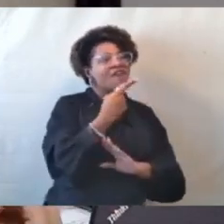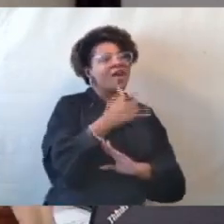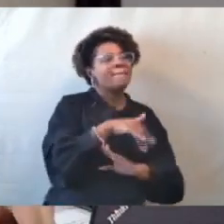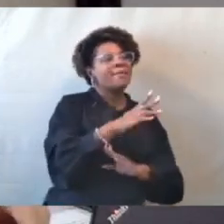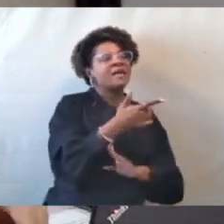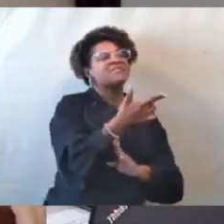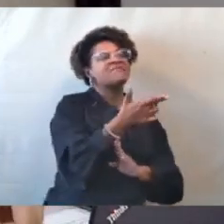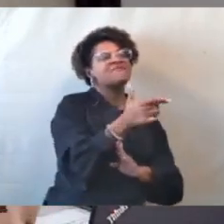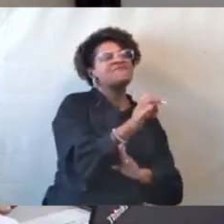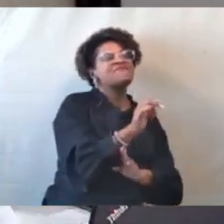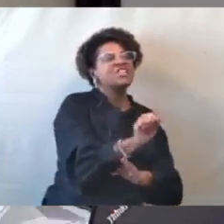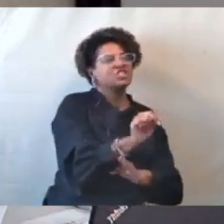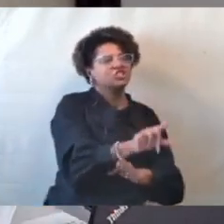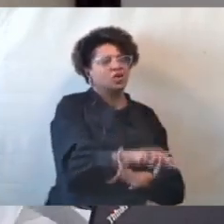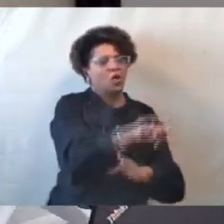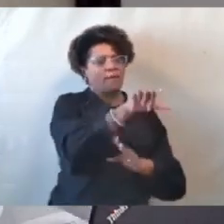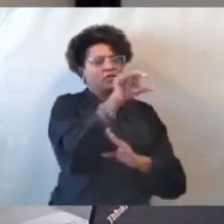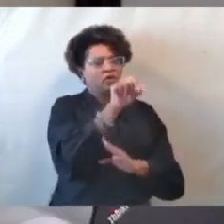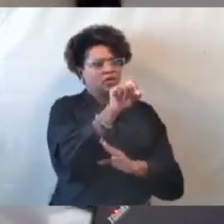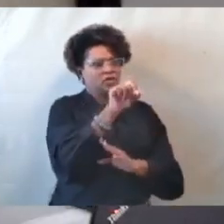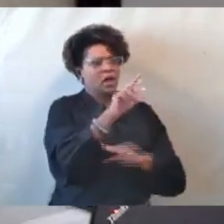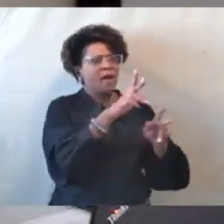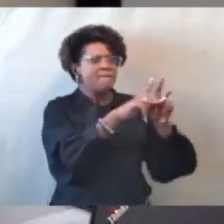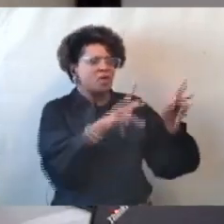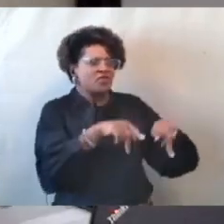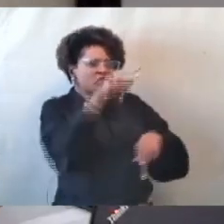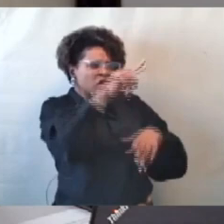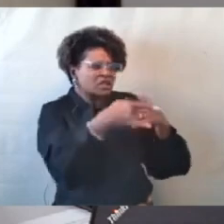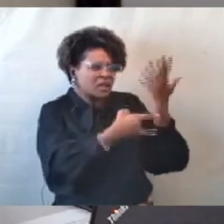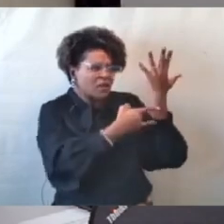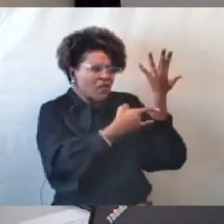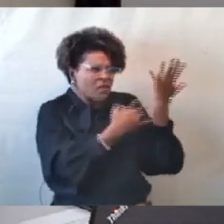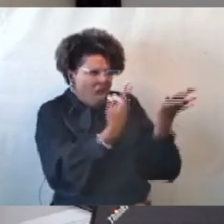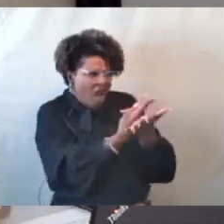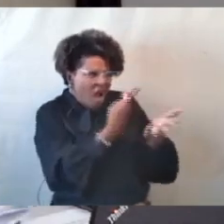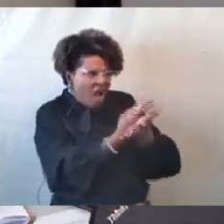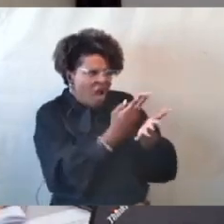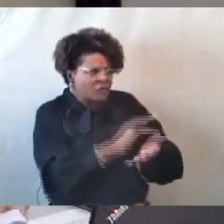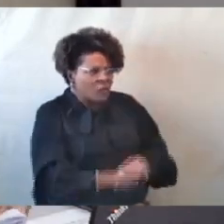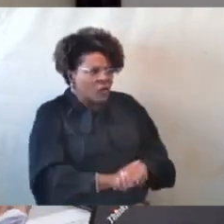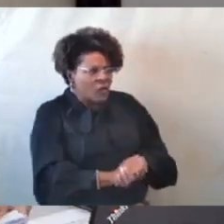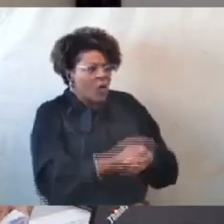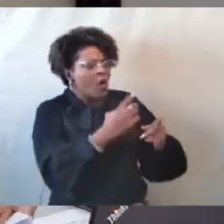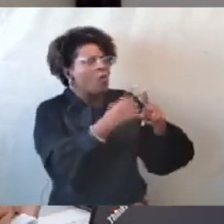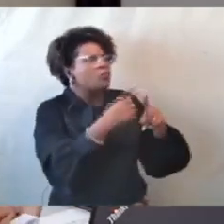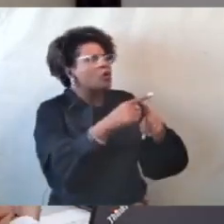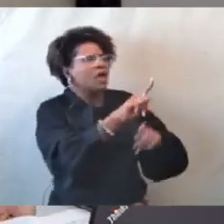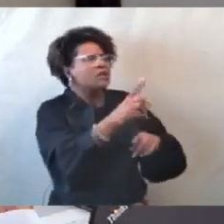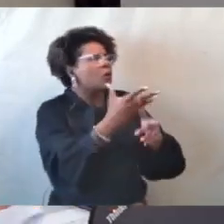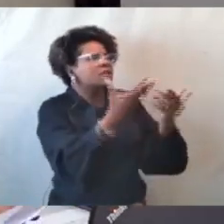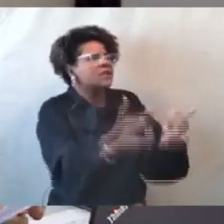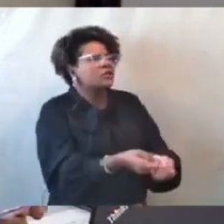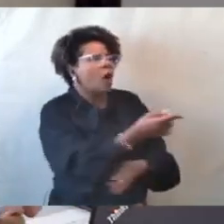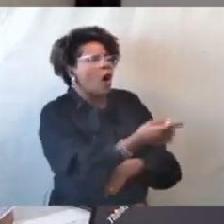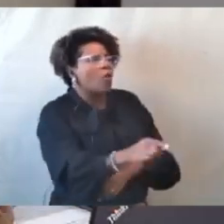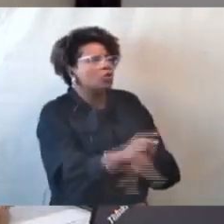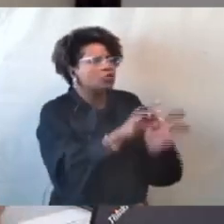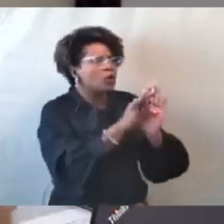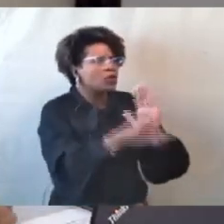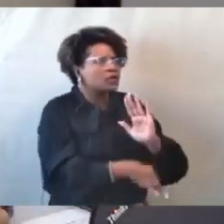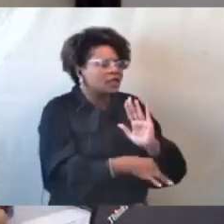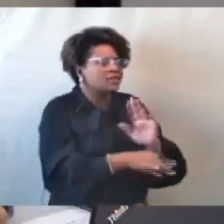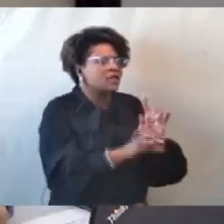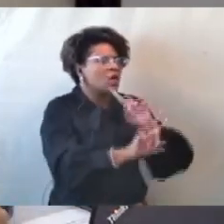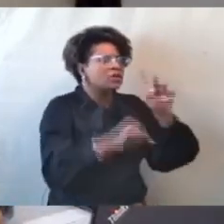estão errados? Por que as outras alternativas não foram levadas em conta nessa última contratação ocorrida após a entrega do referido